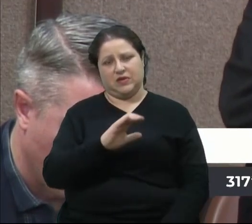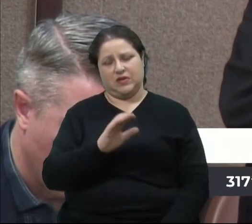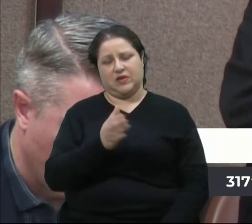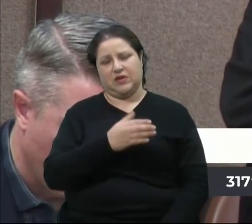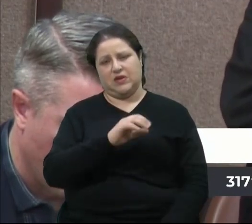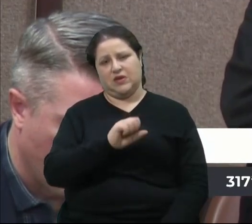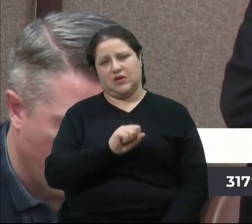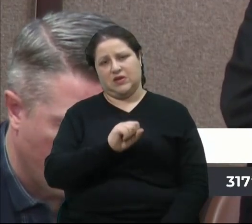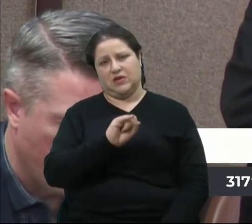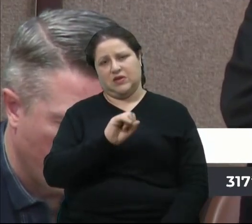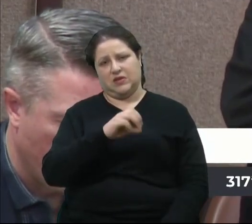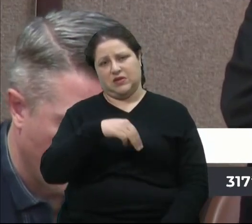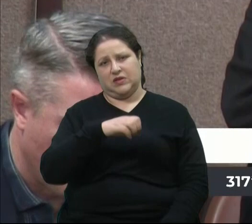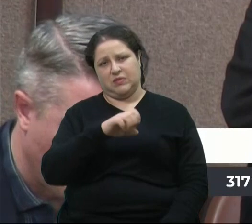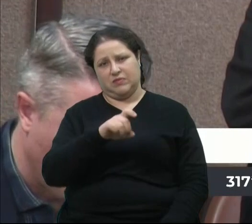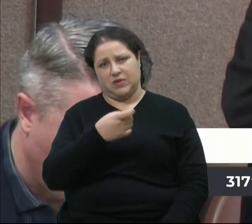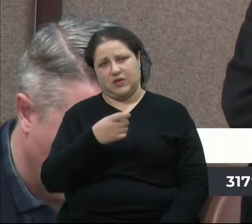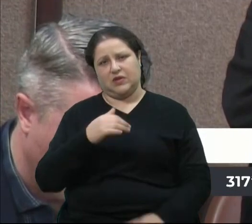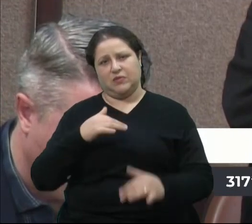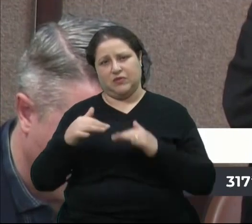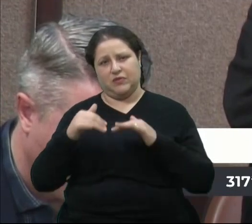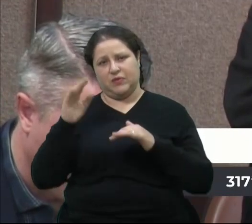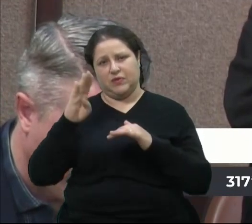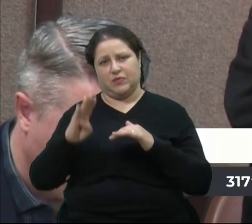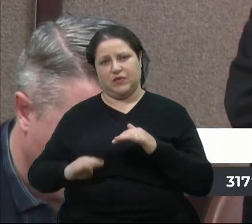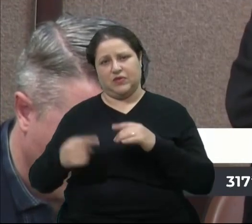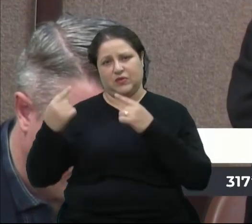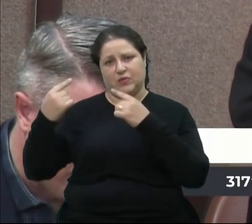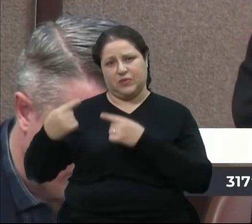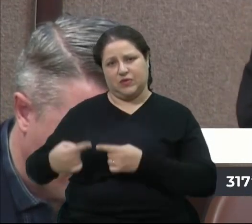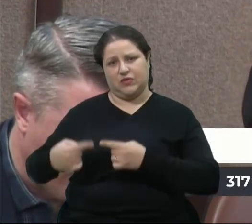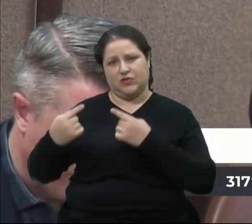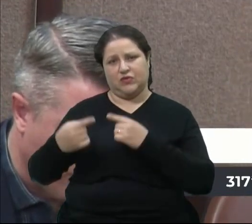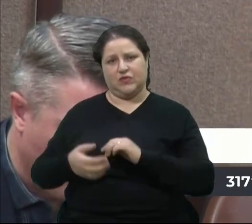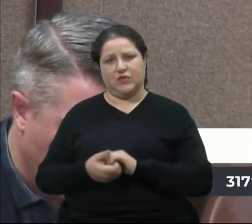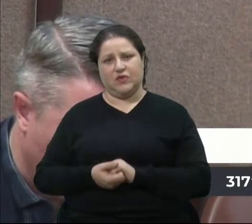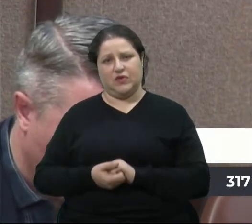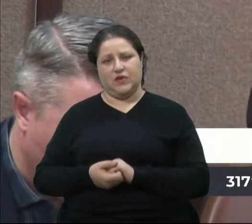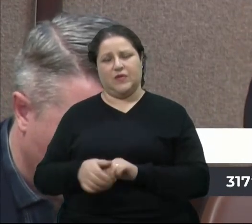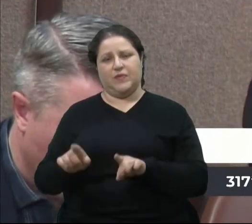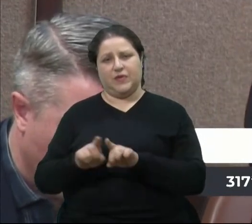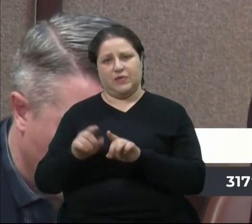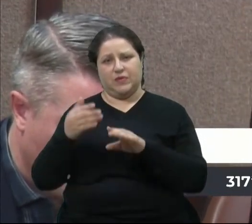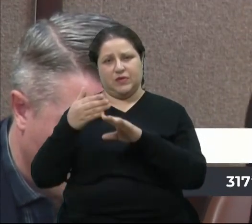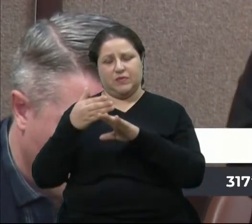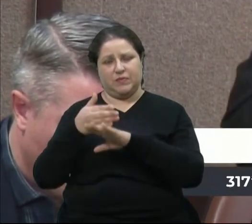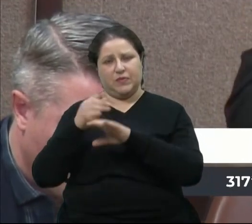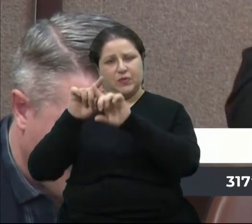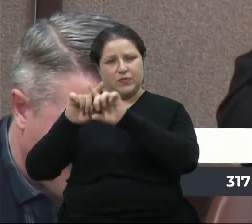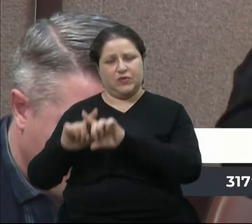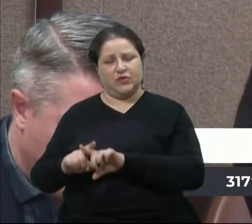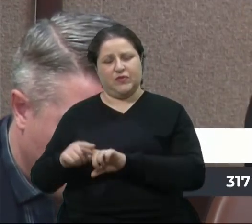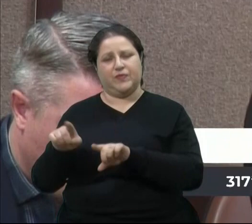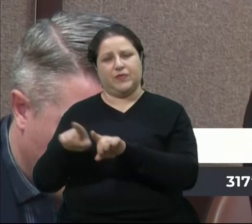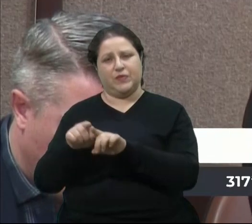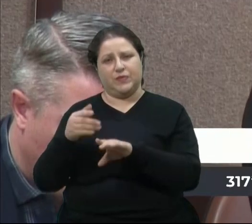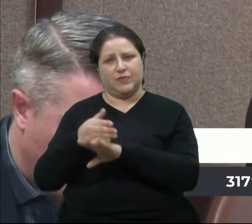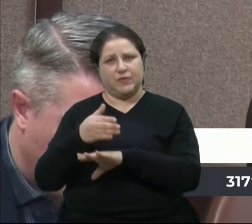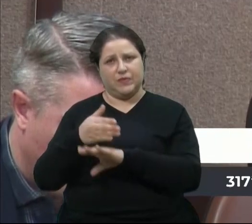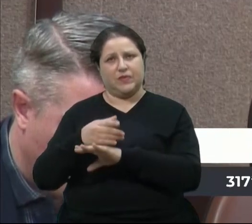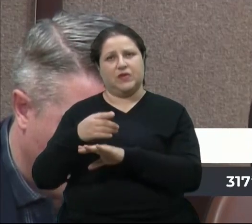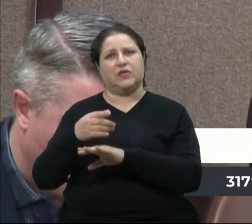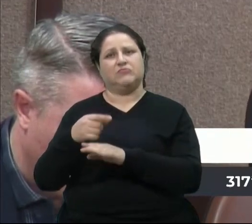Cinti Peças e Movimento Brasil Competitivo, dos quais ainda faz parte, evidenciam seu comprometimento com o